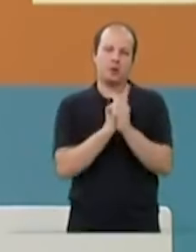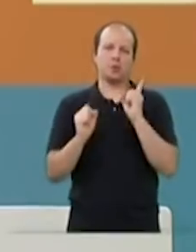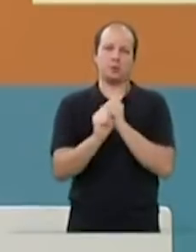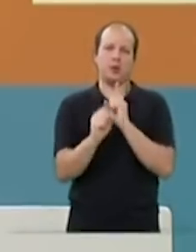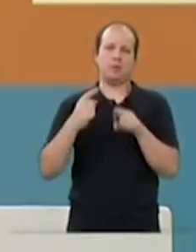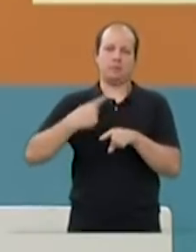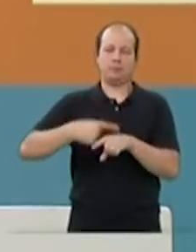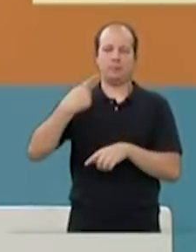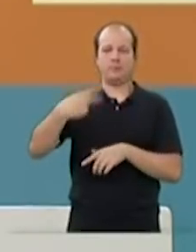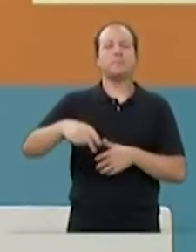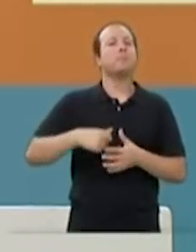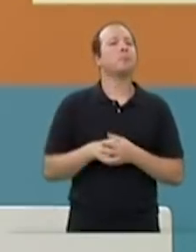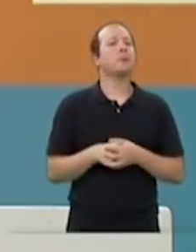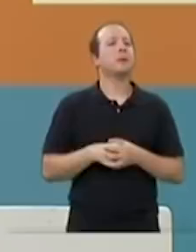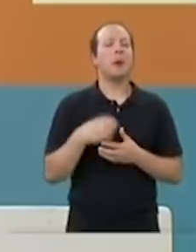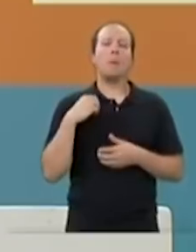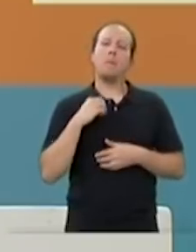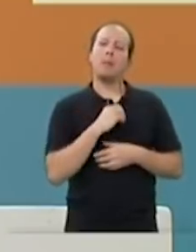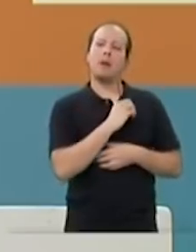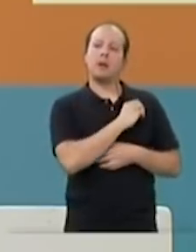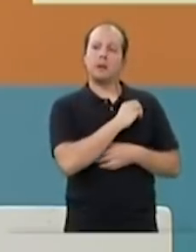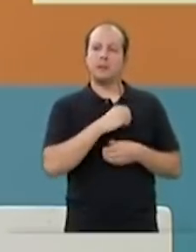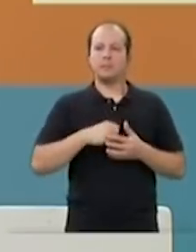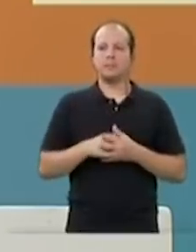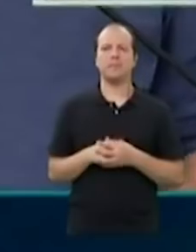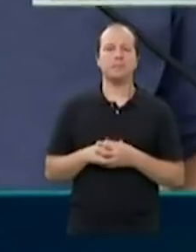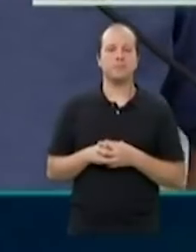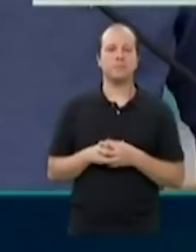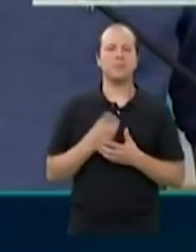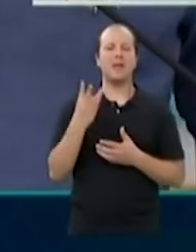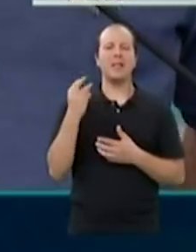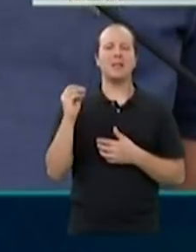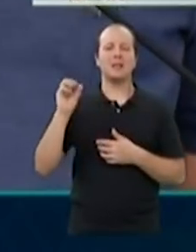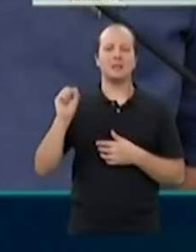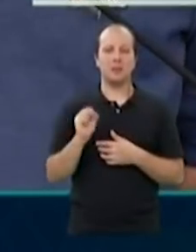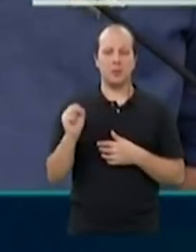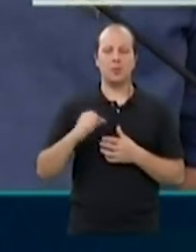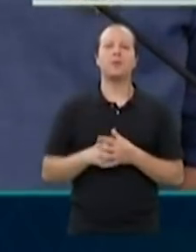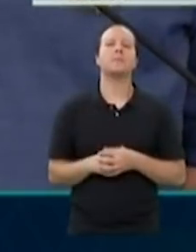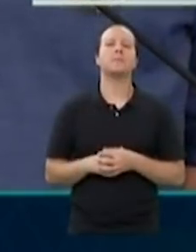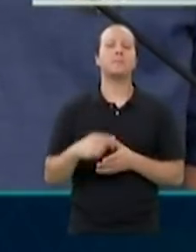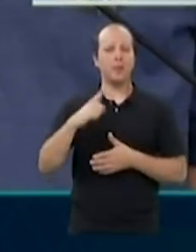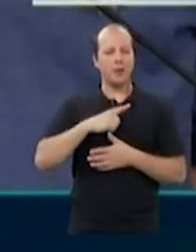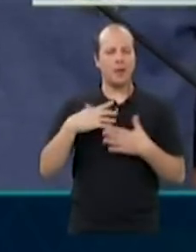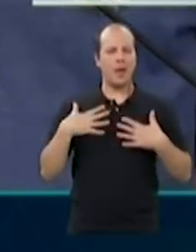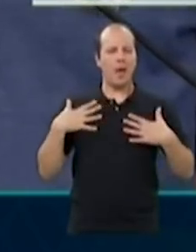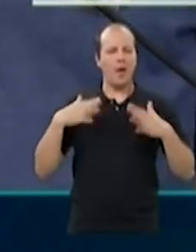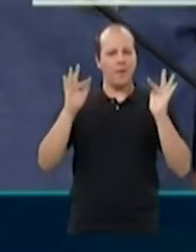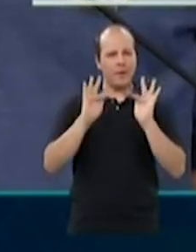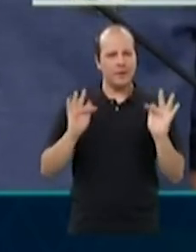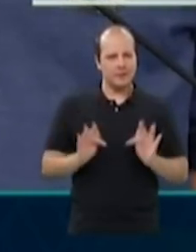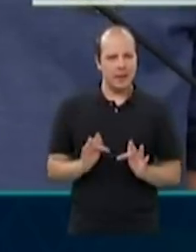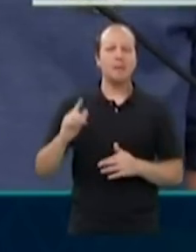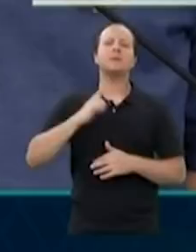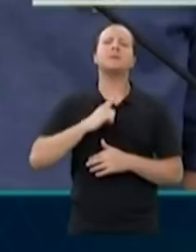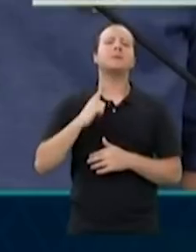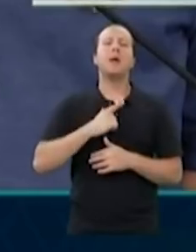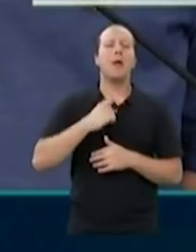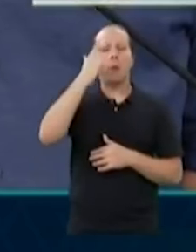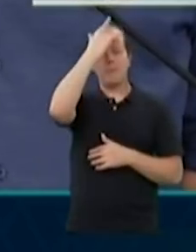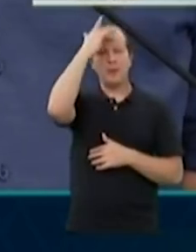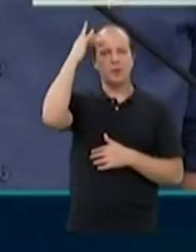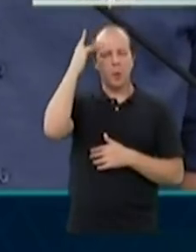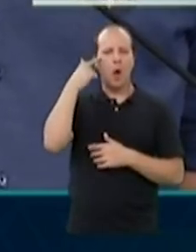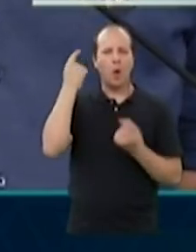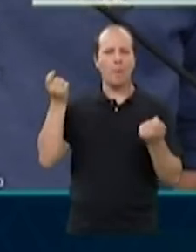gestão. Marina, a sua préplica, 30 segundos. Eu tenho a felicidade de poder ter pessoas muito